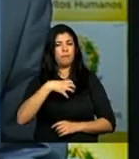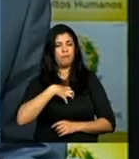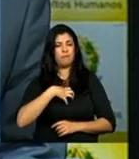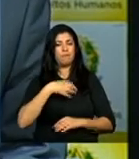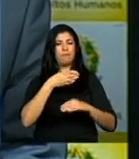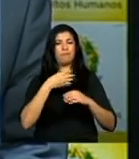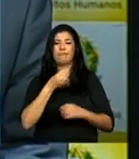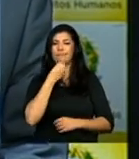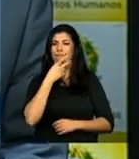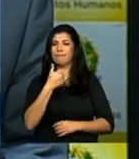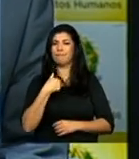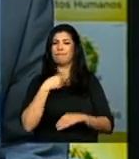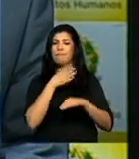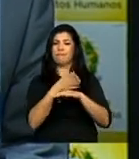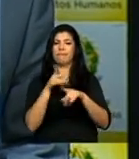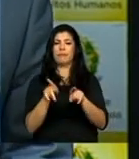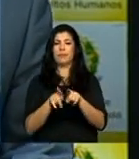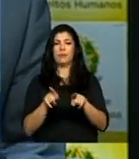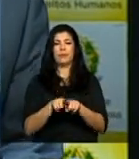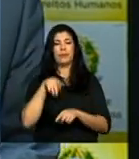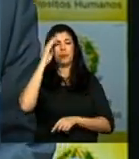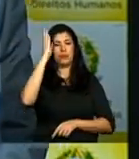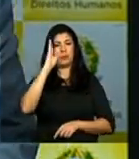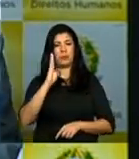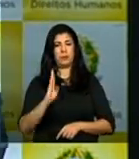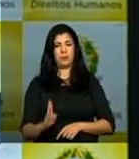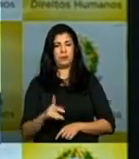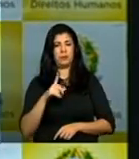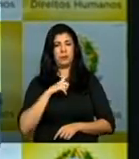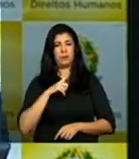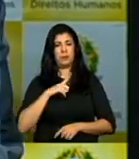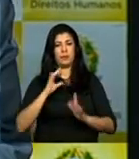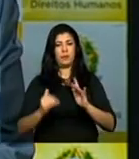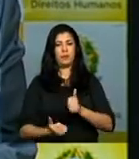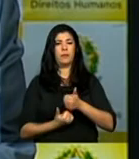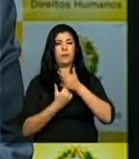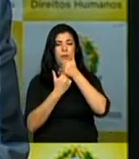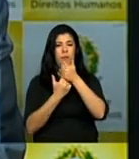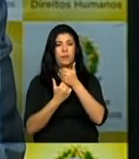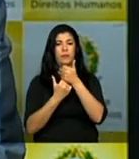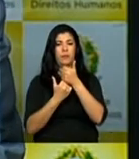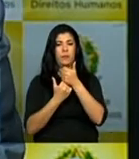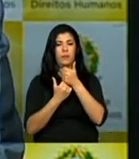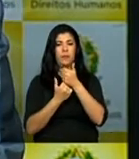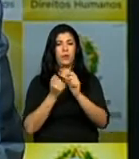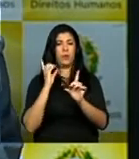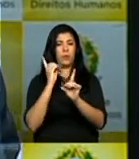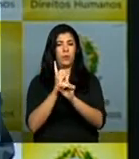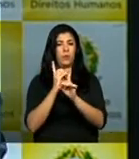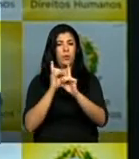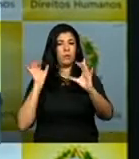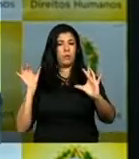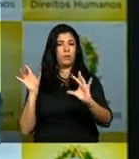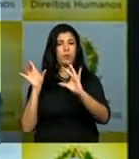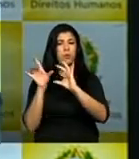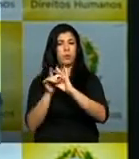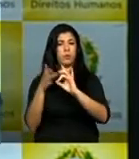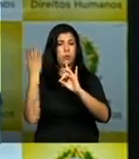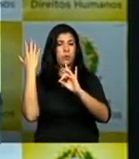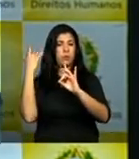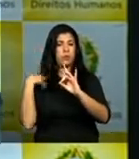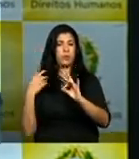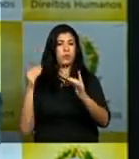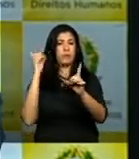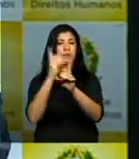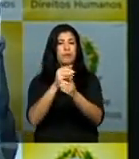parte. no Brasil, estamos apoiando nesse reencontro como passado e na busca pela verdade.